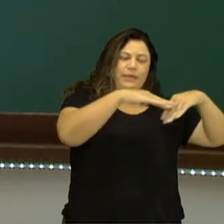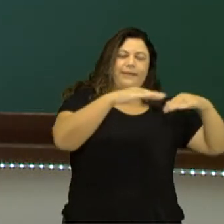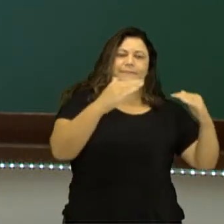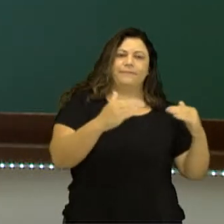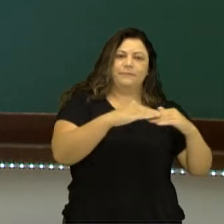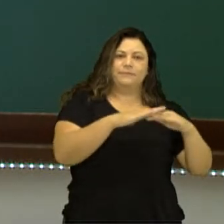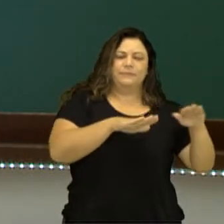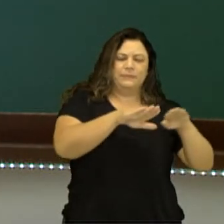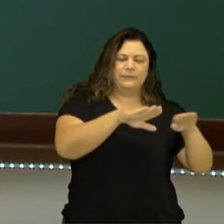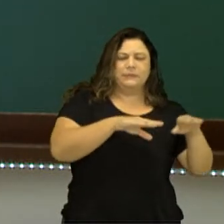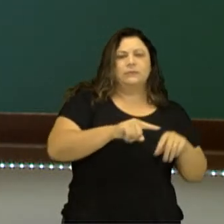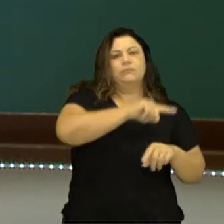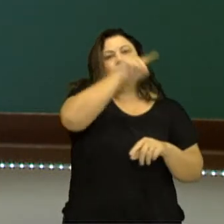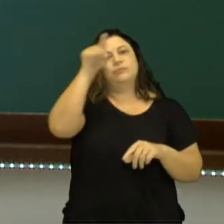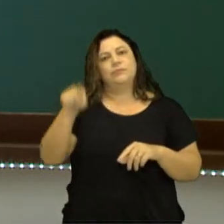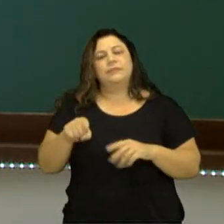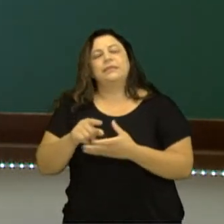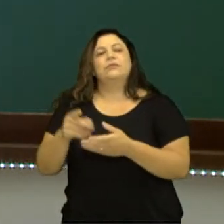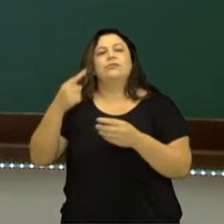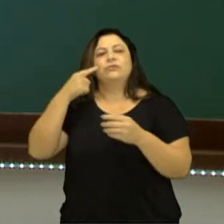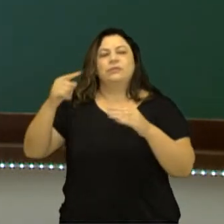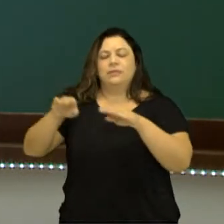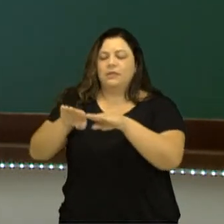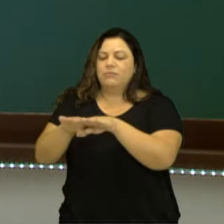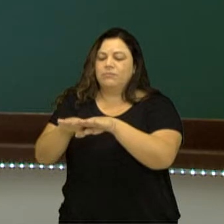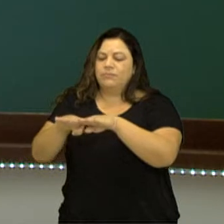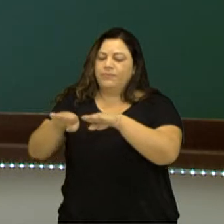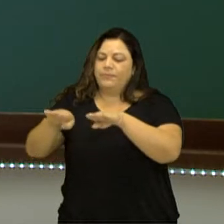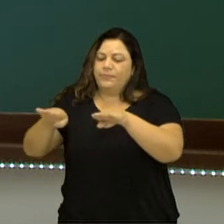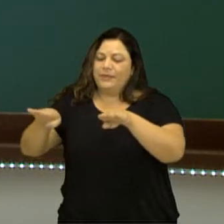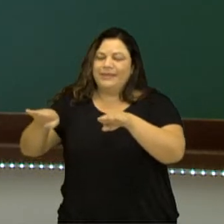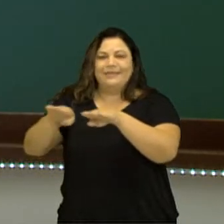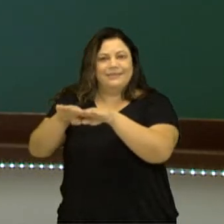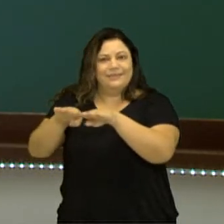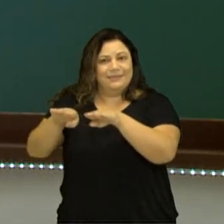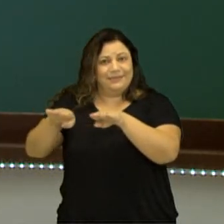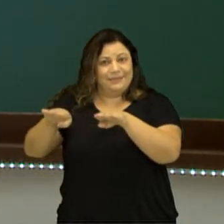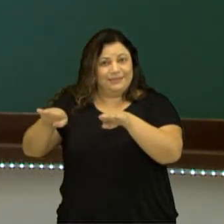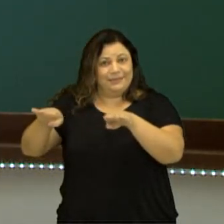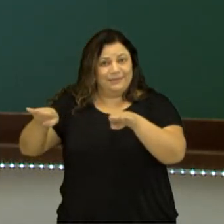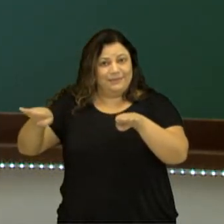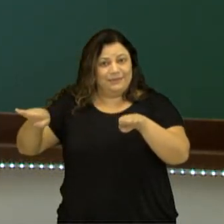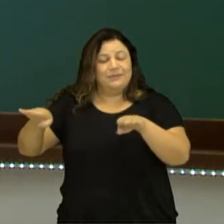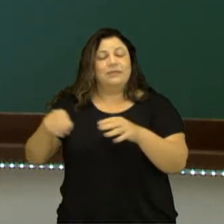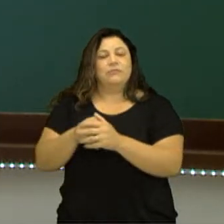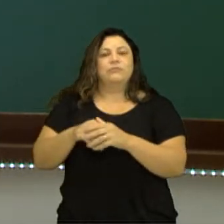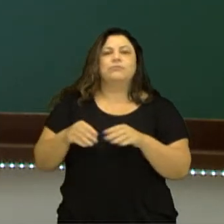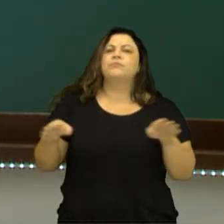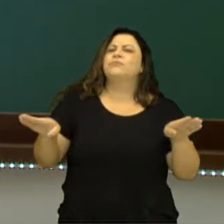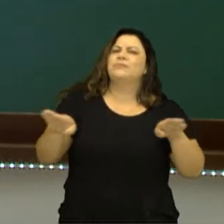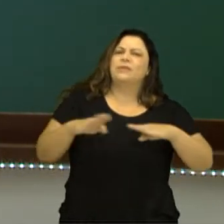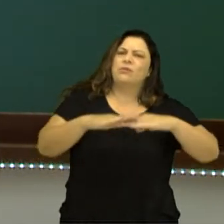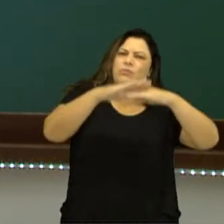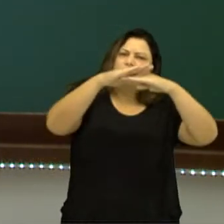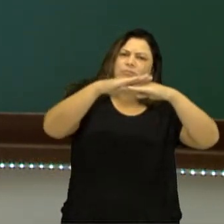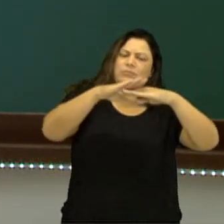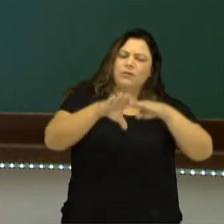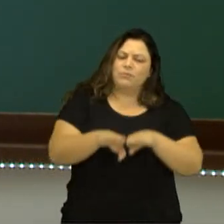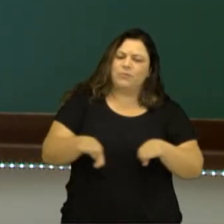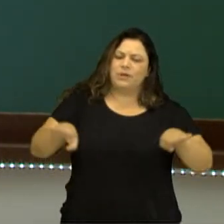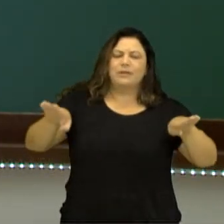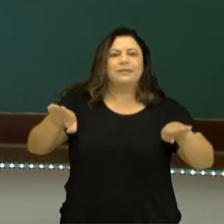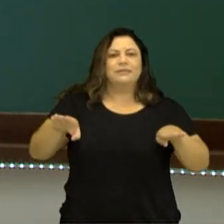esse movimento. Na imagem da direita, as placas estão se afastando. Esses movimentos causam